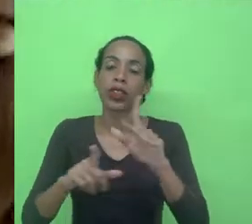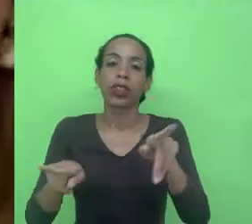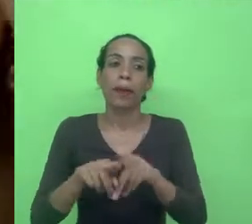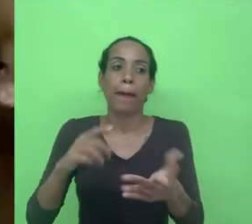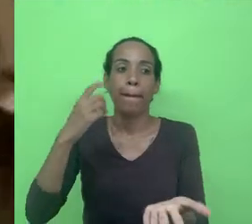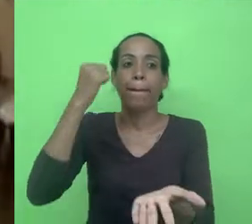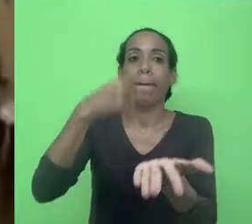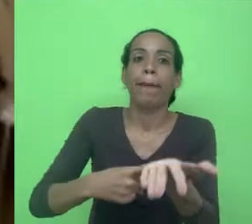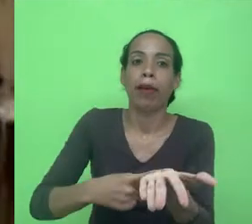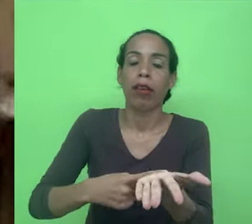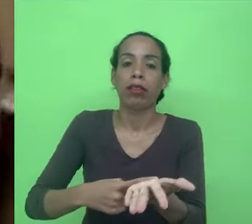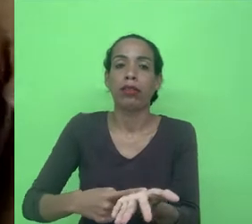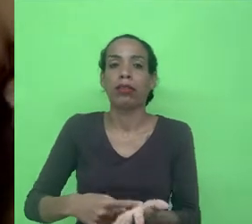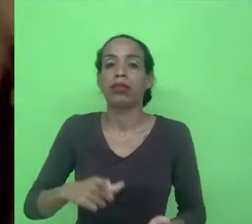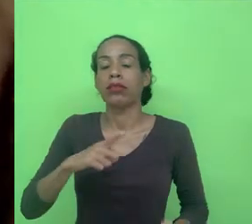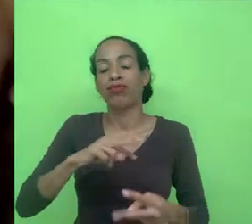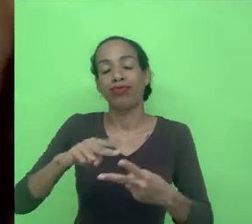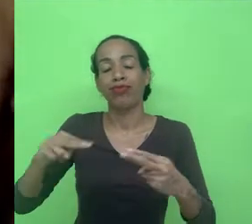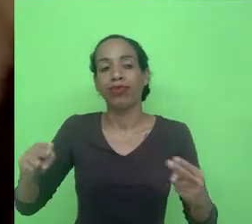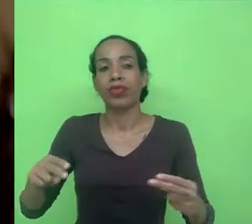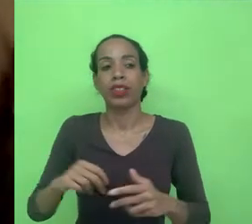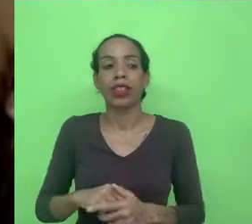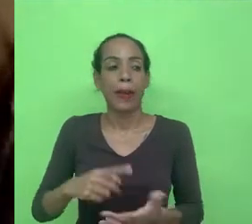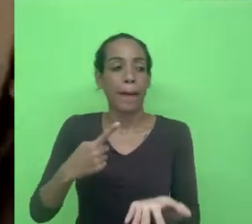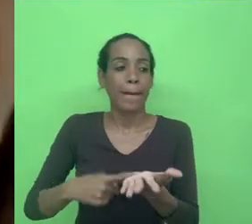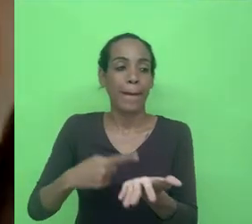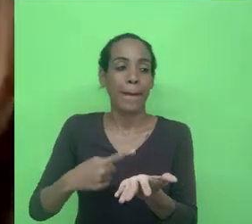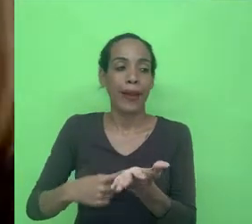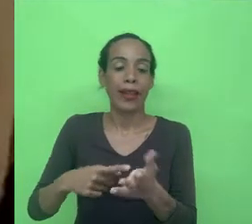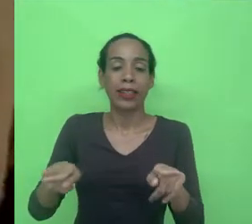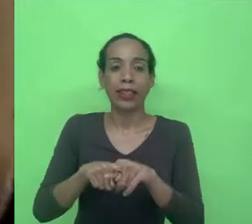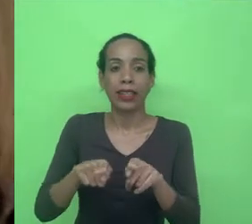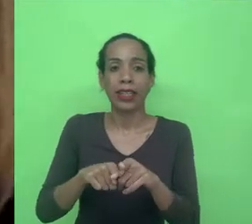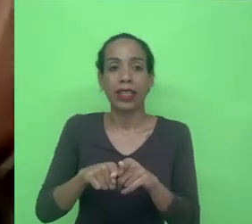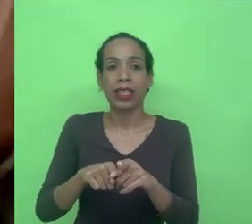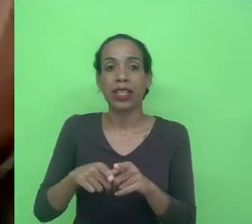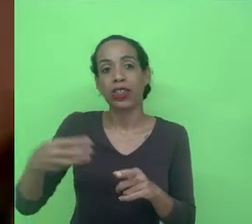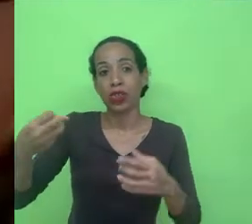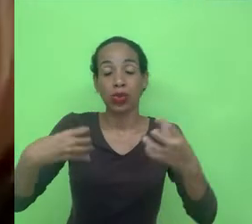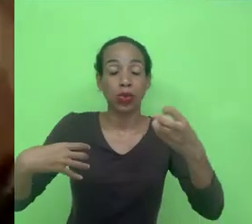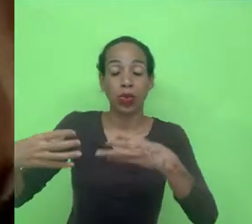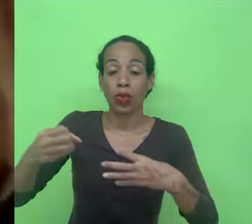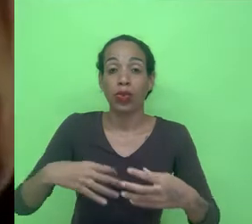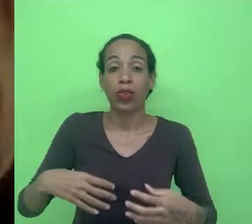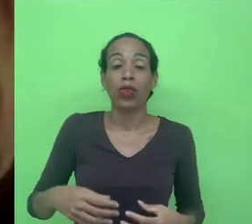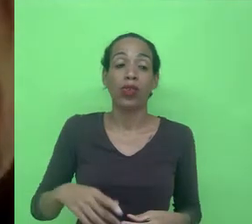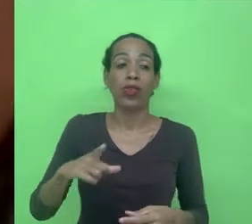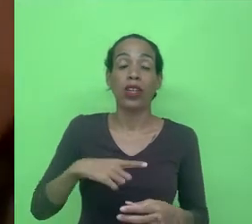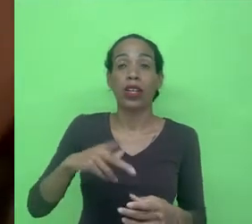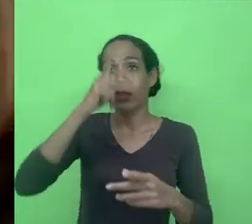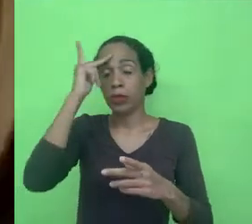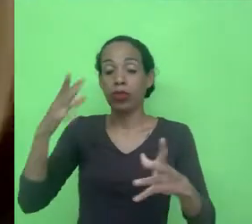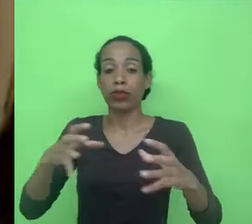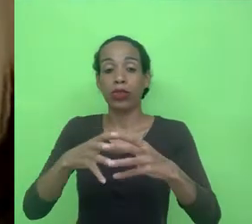interdisciplinaridade demarcada temporalmente pela contemporaneidade nessa nova sociedade com